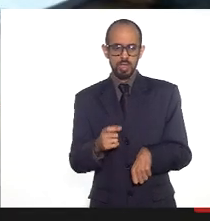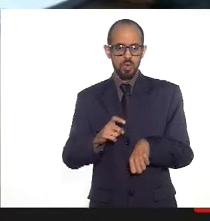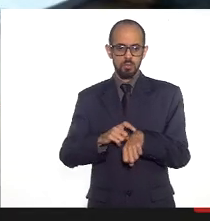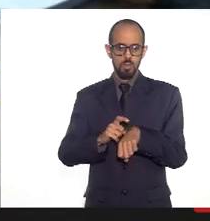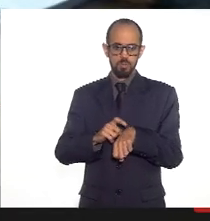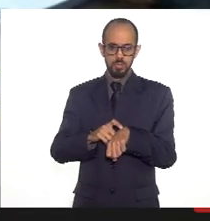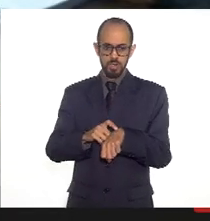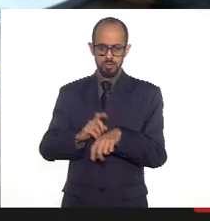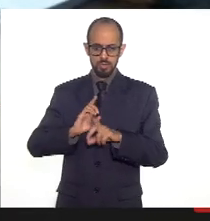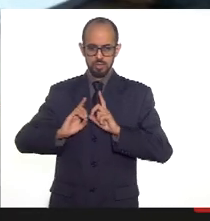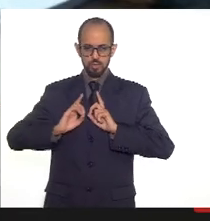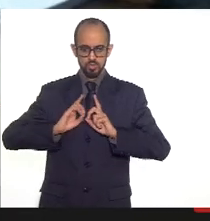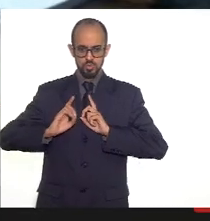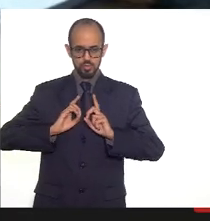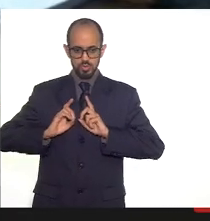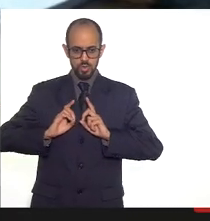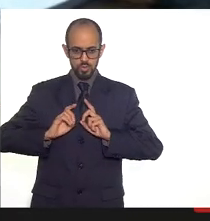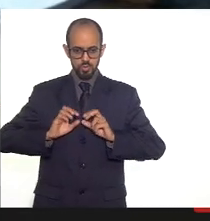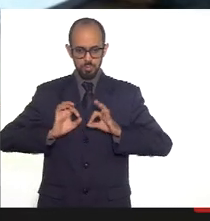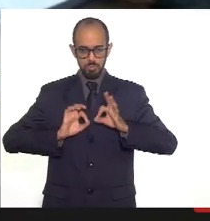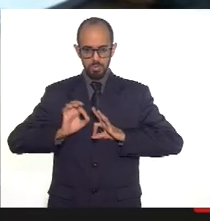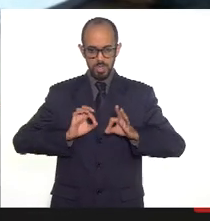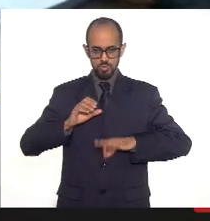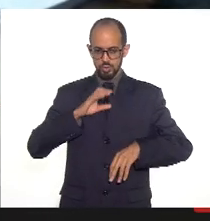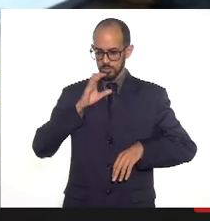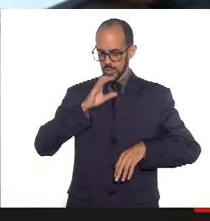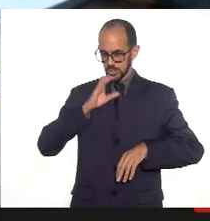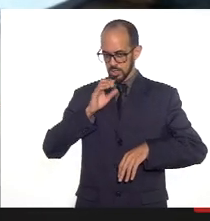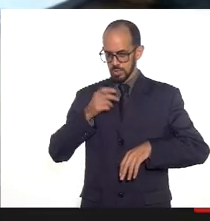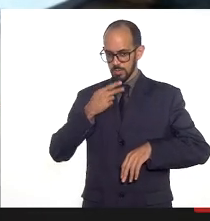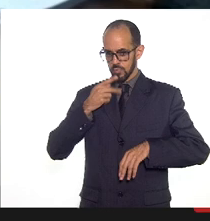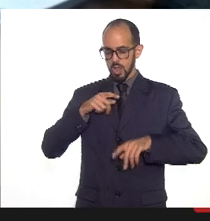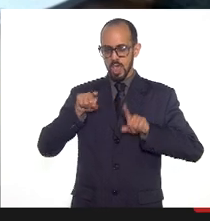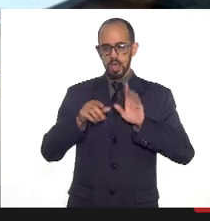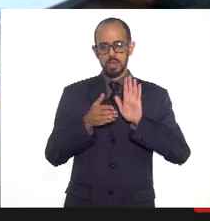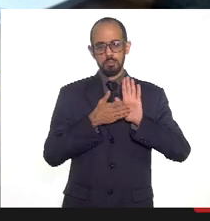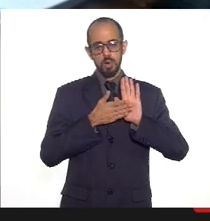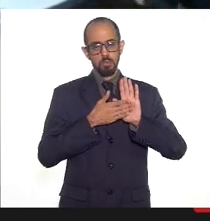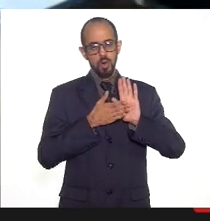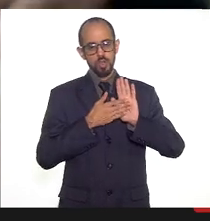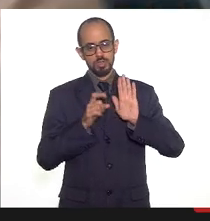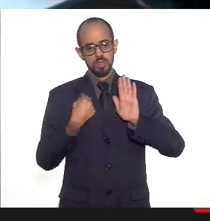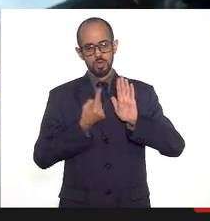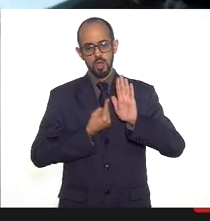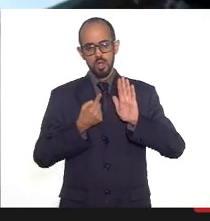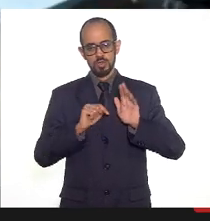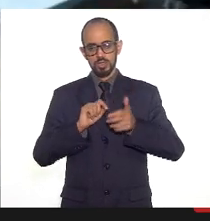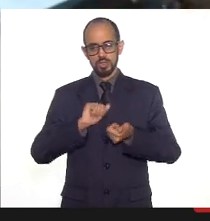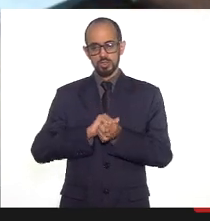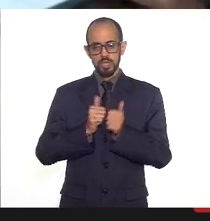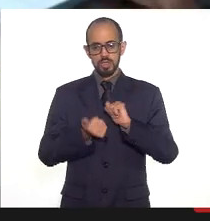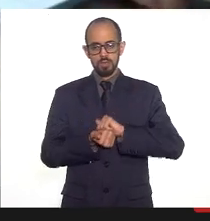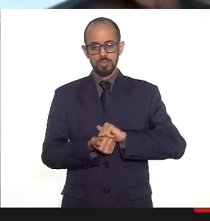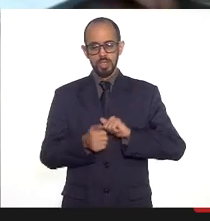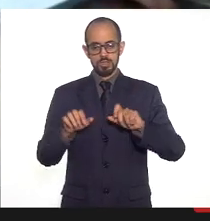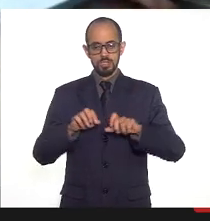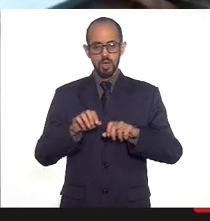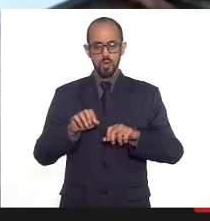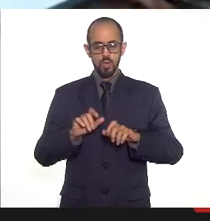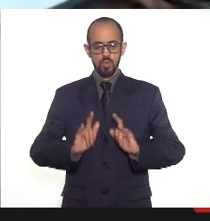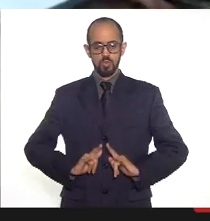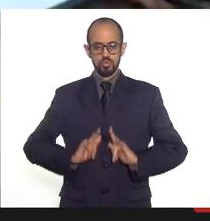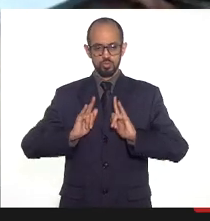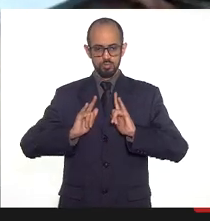discussão do plano de contingência pra discutir essa questão da nossa proposta de reestruturação física e